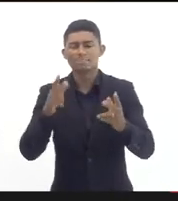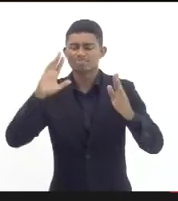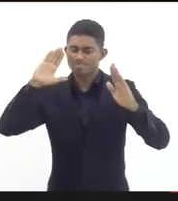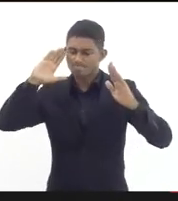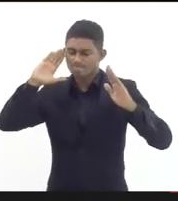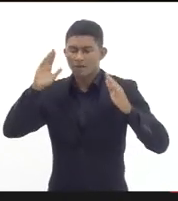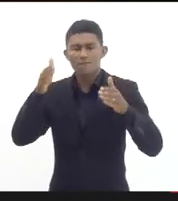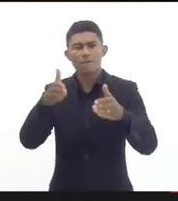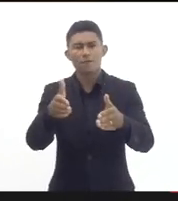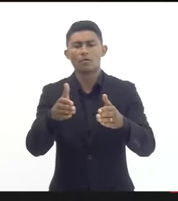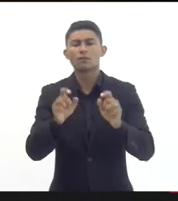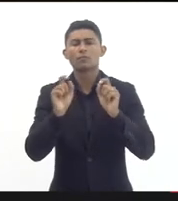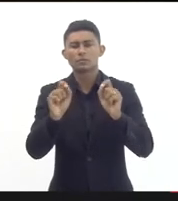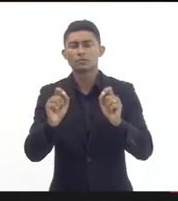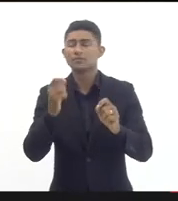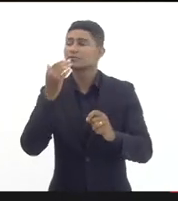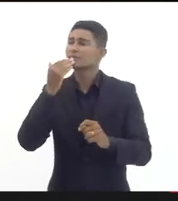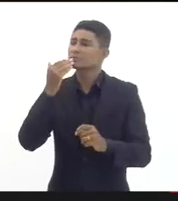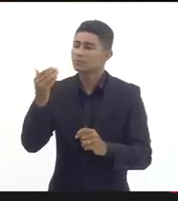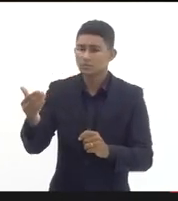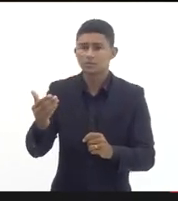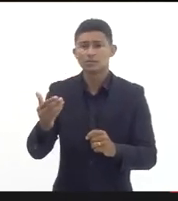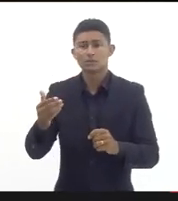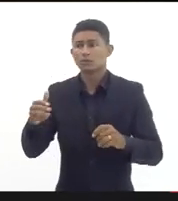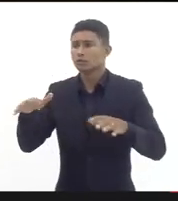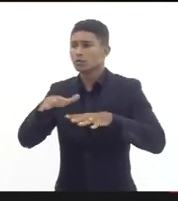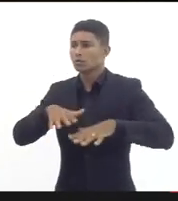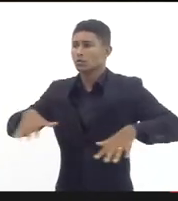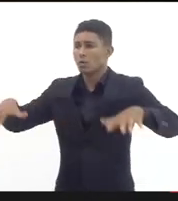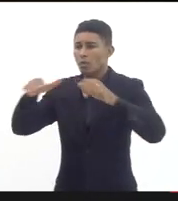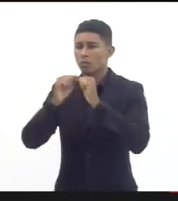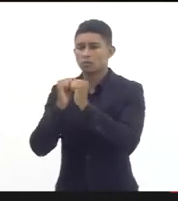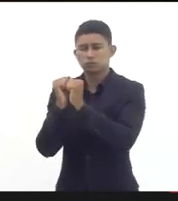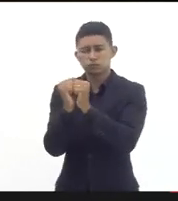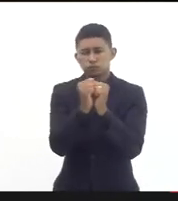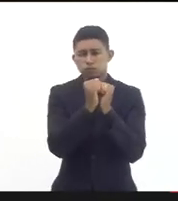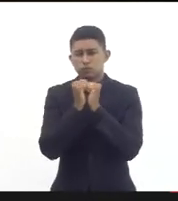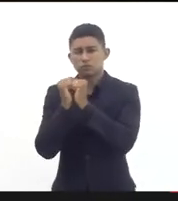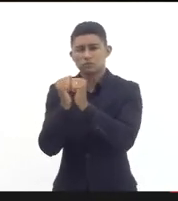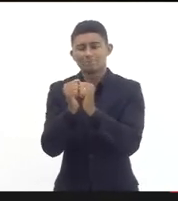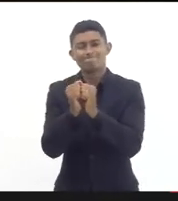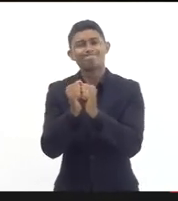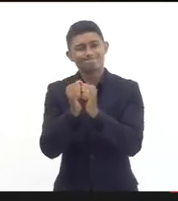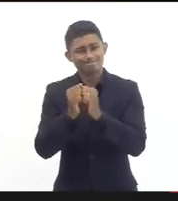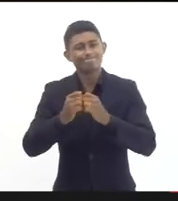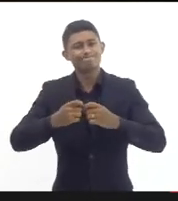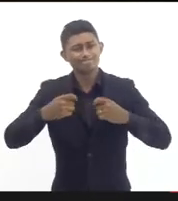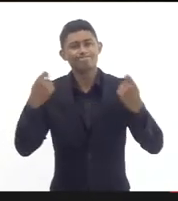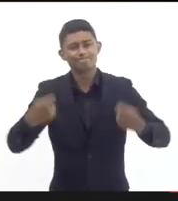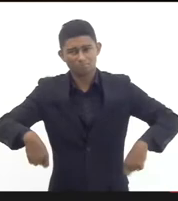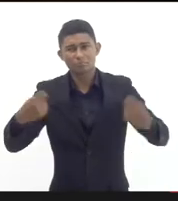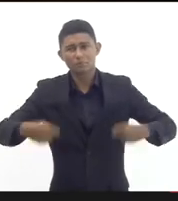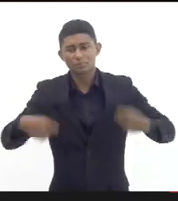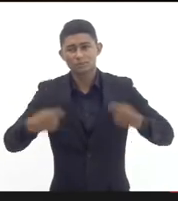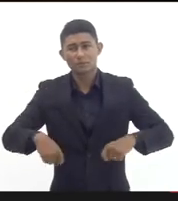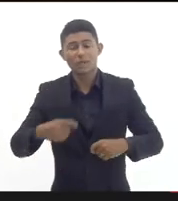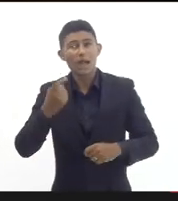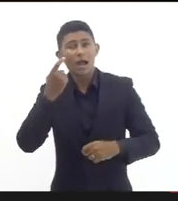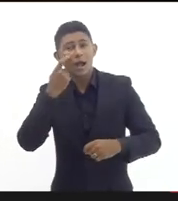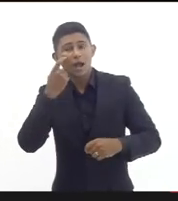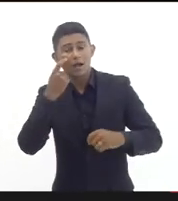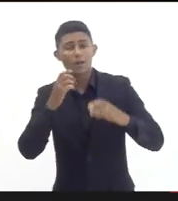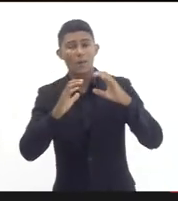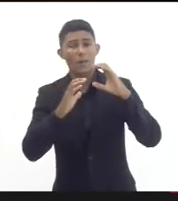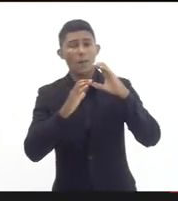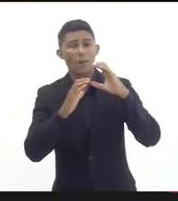solicitar que nós possamos juntos construir as condições para esse concurso para